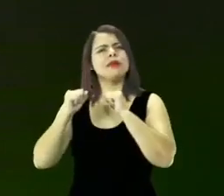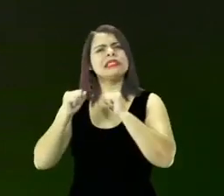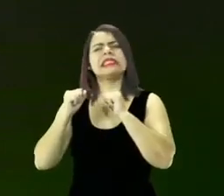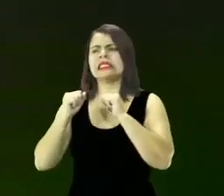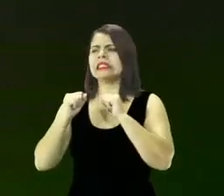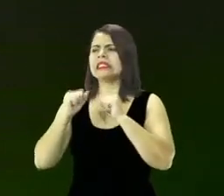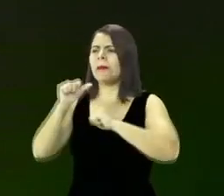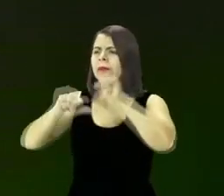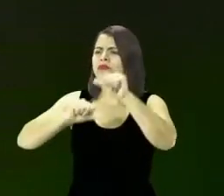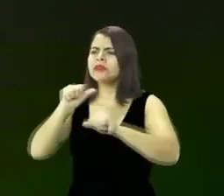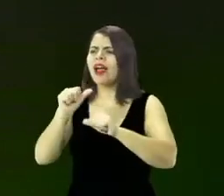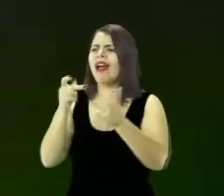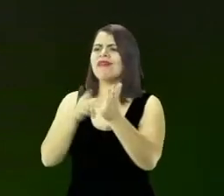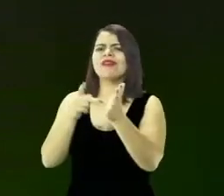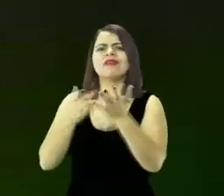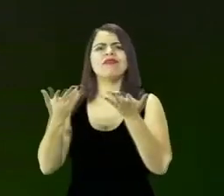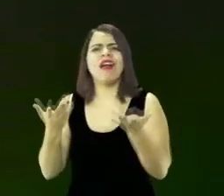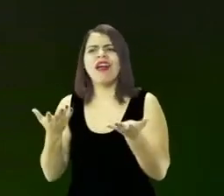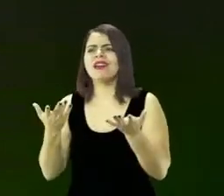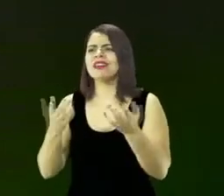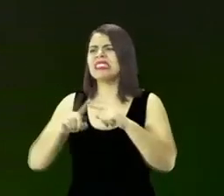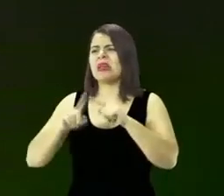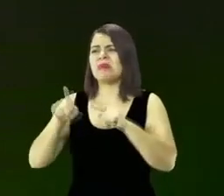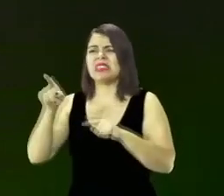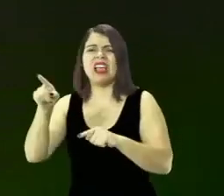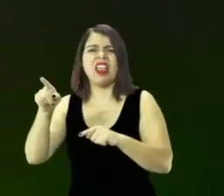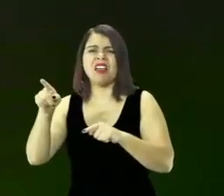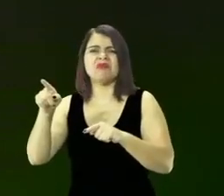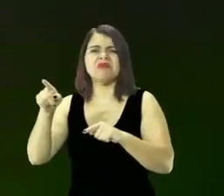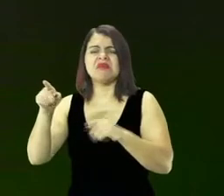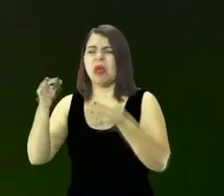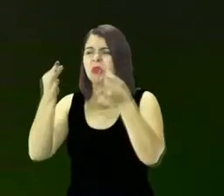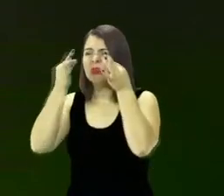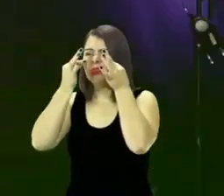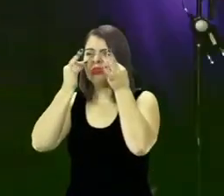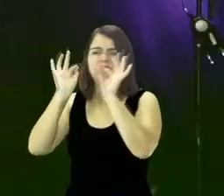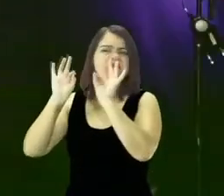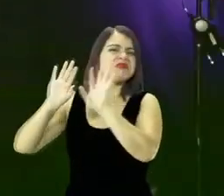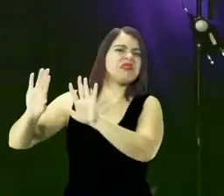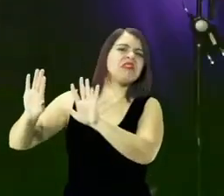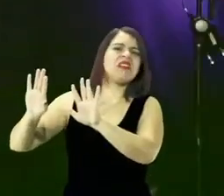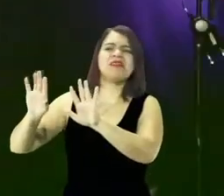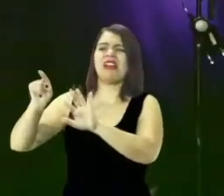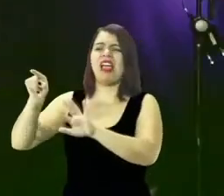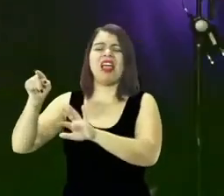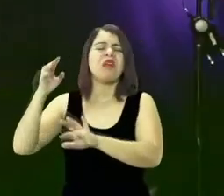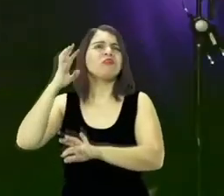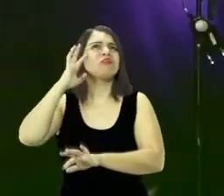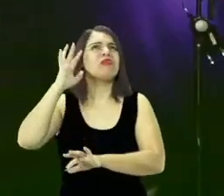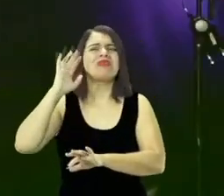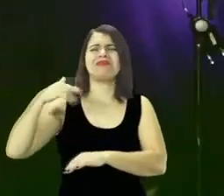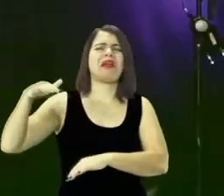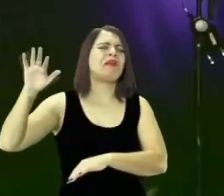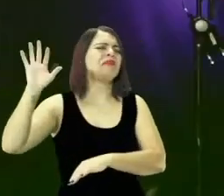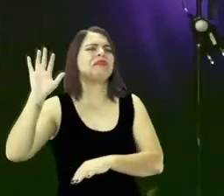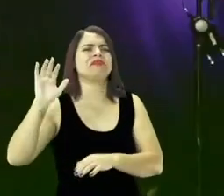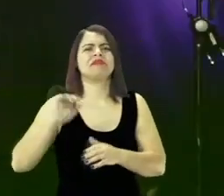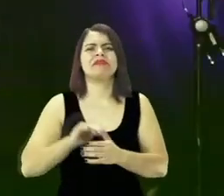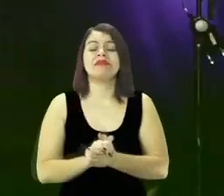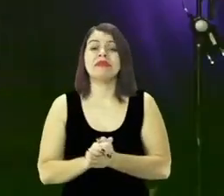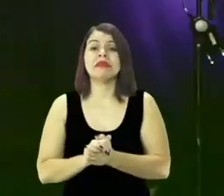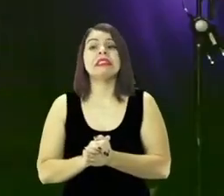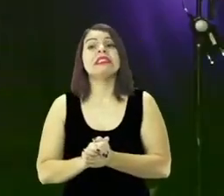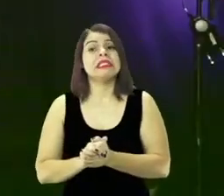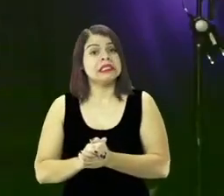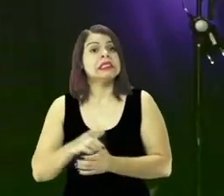talvez falou para ela, ou ela não deu atenção. Então, para ela, ela é como um universo que nem existe. Existem pessoas